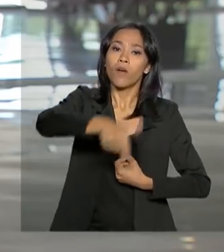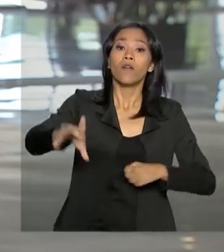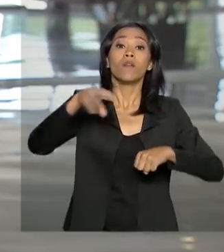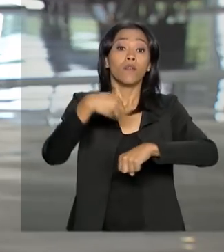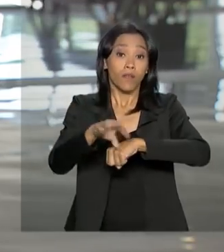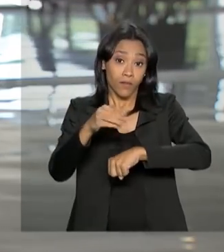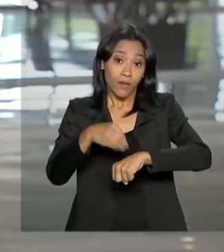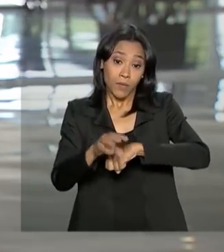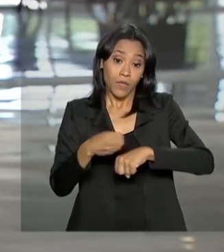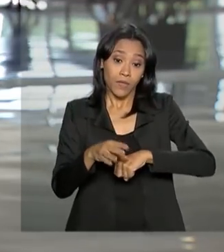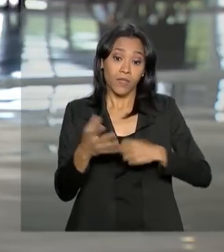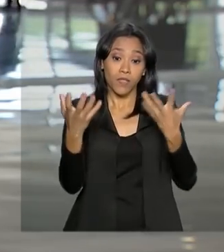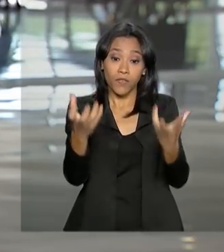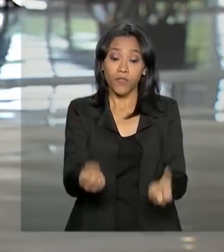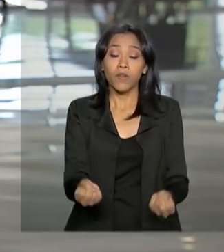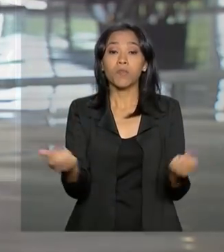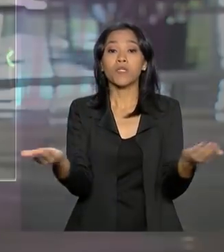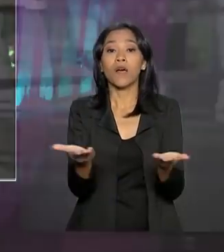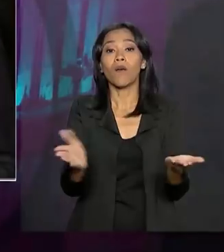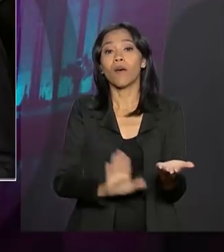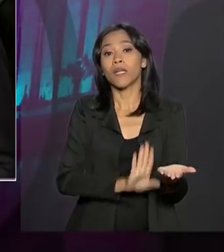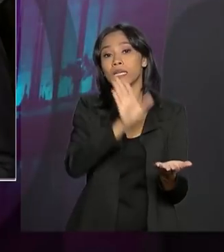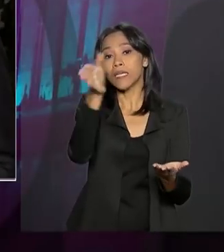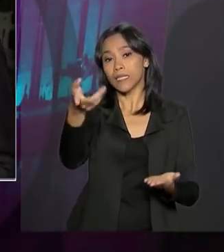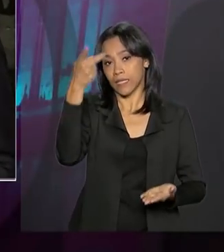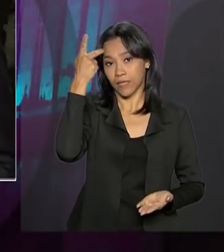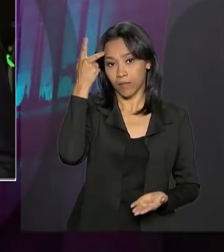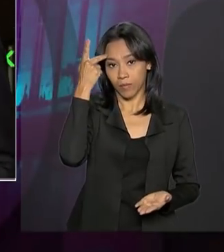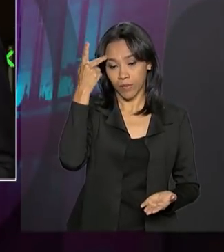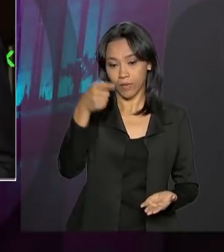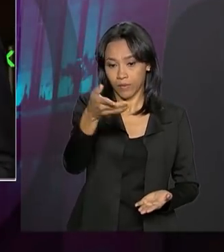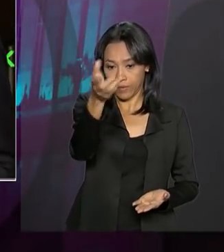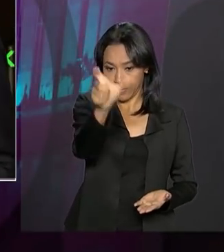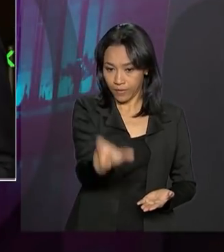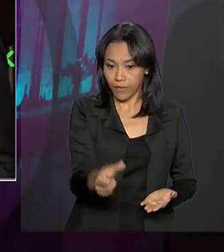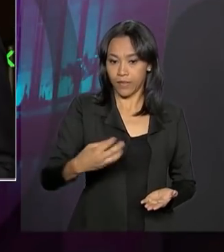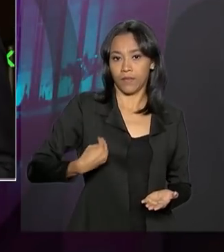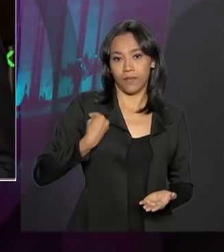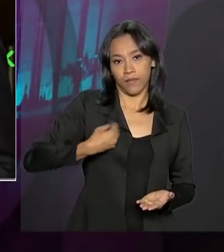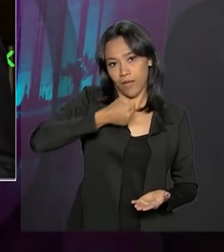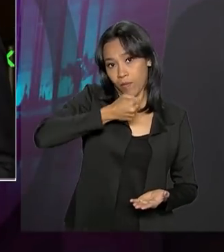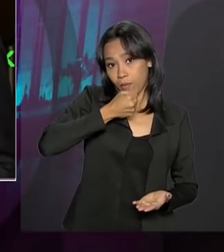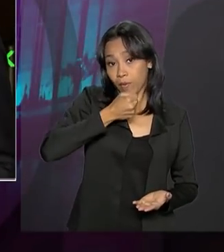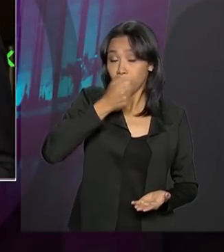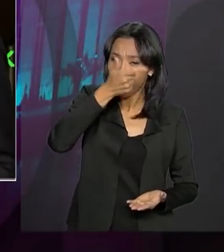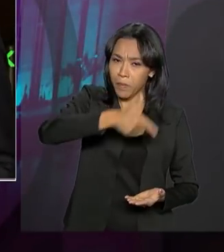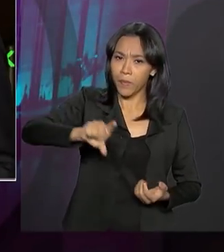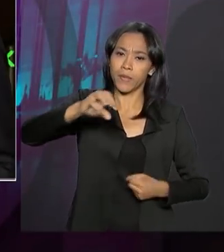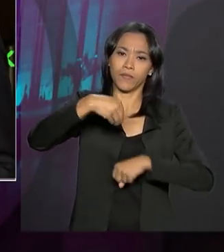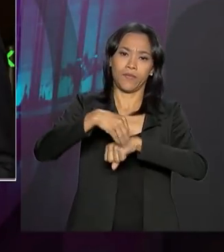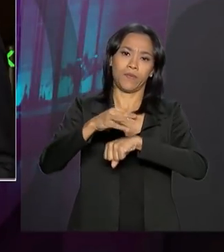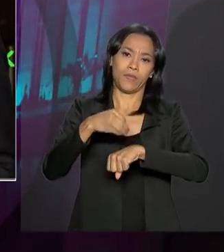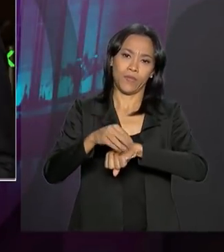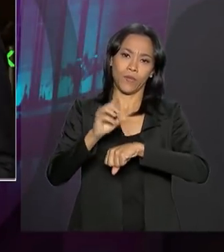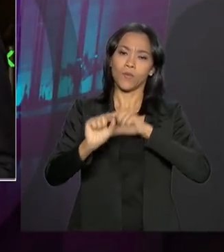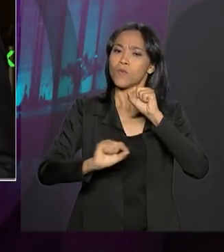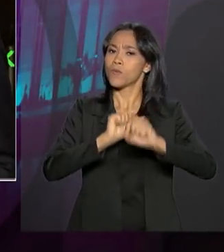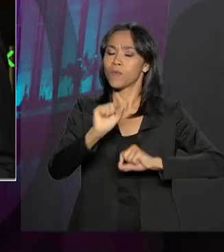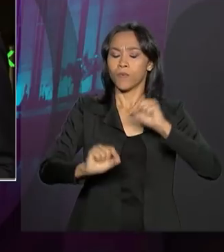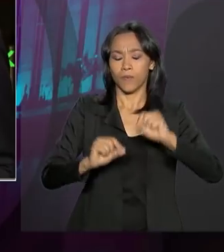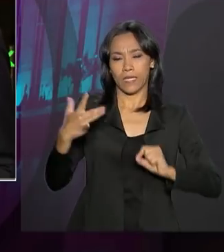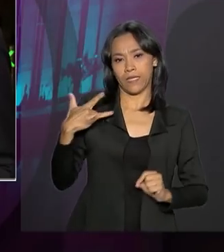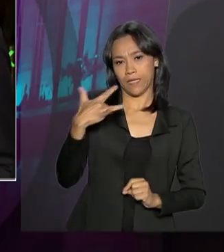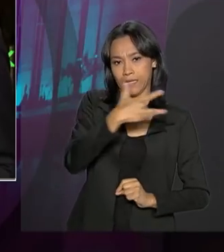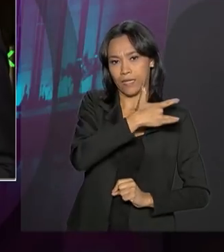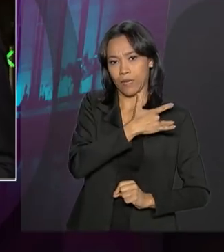informações. E nós vamos agora direto a São Paulo, onde está o repórter Ricardo Ferraz, com mais informações sobre a saúde do